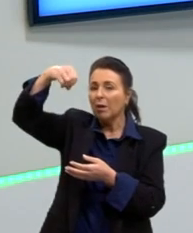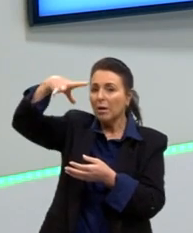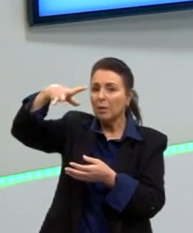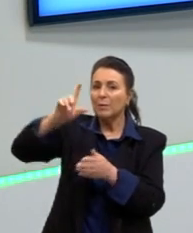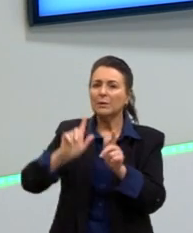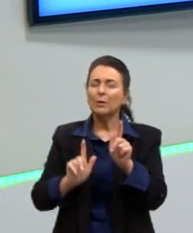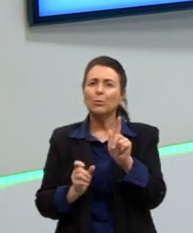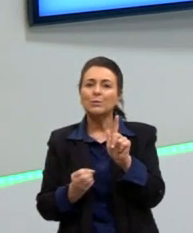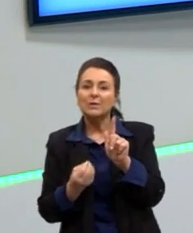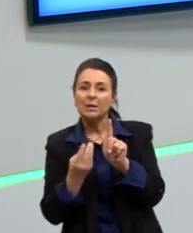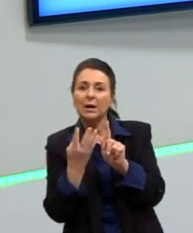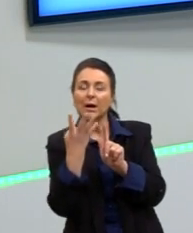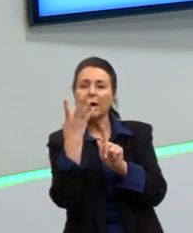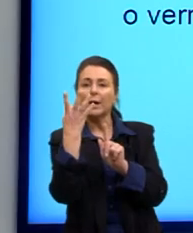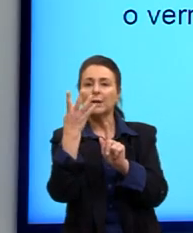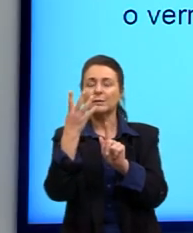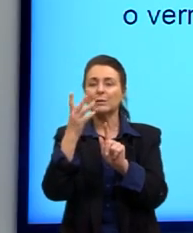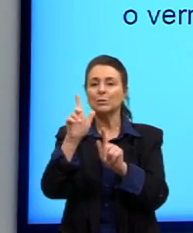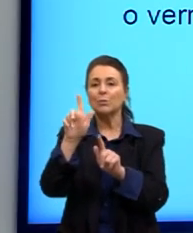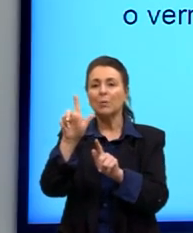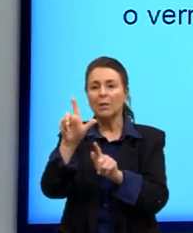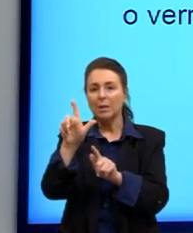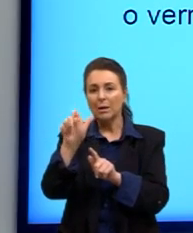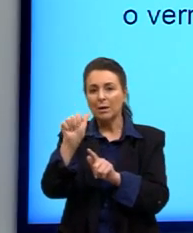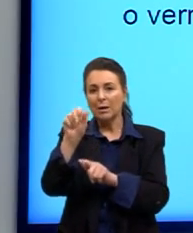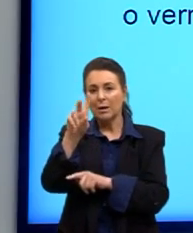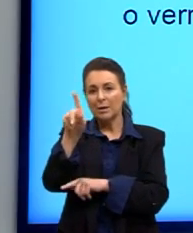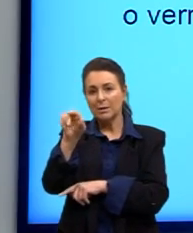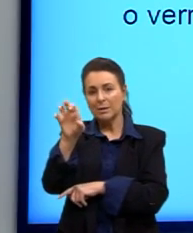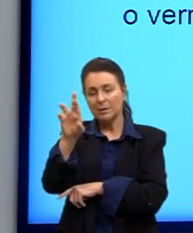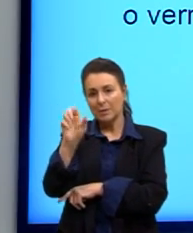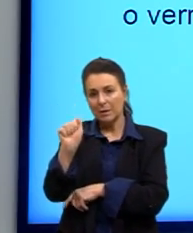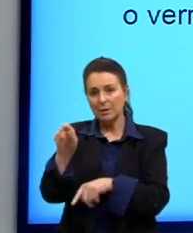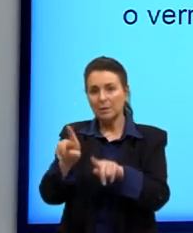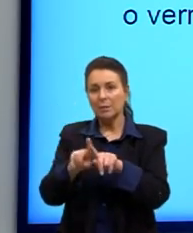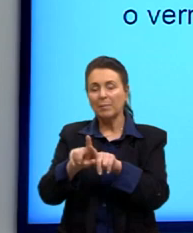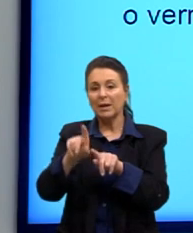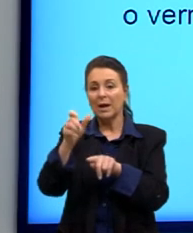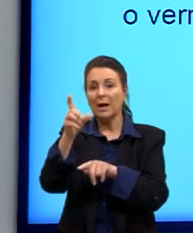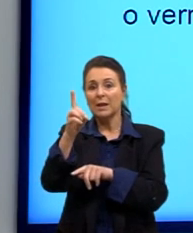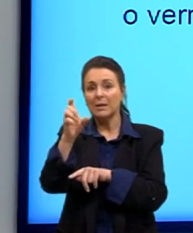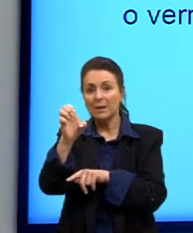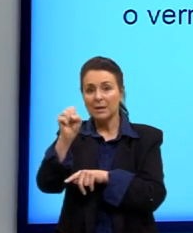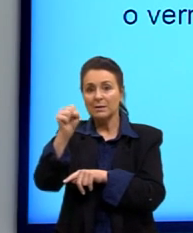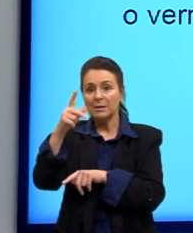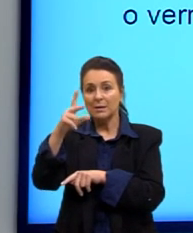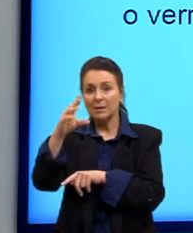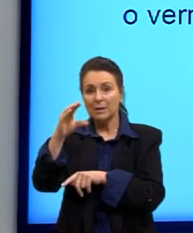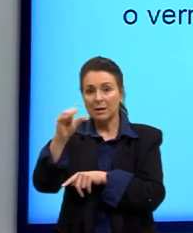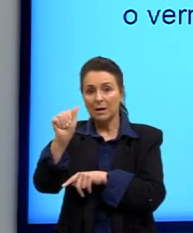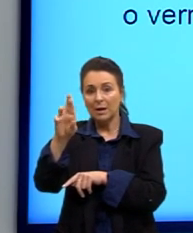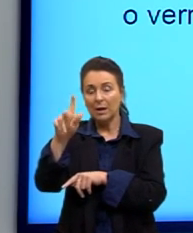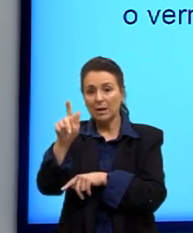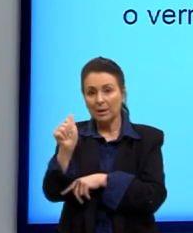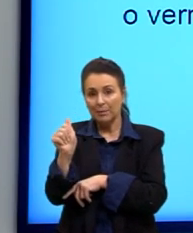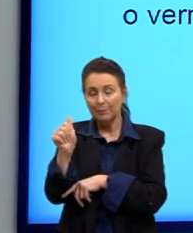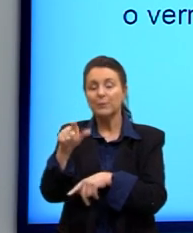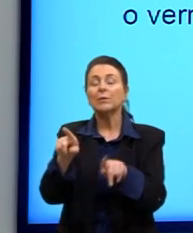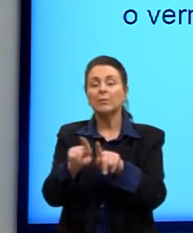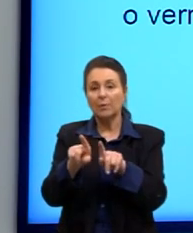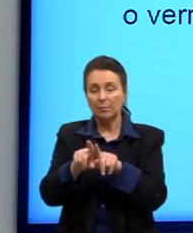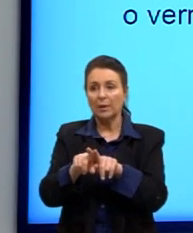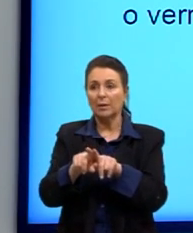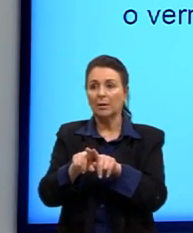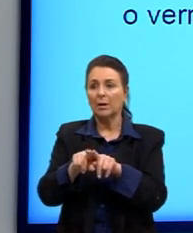gases, lasers e tubos de descarga, a maioria, a maior parte desses objetos que